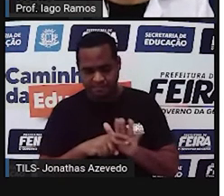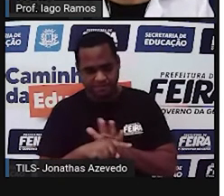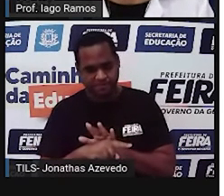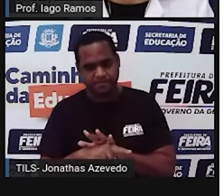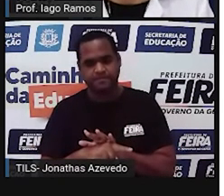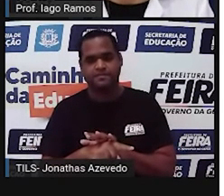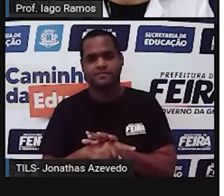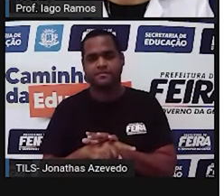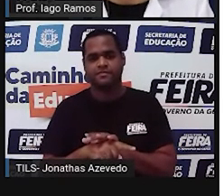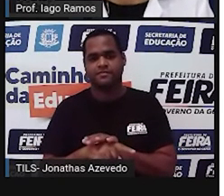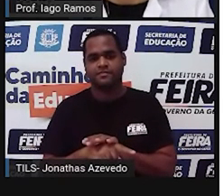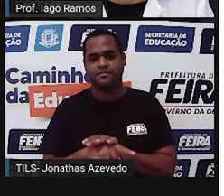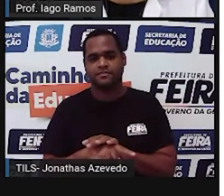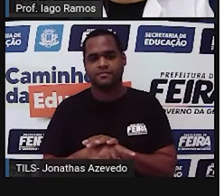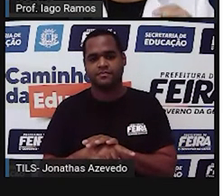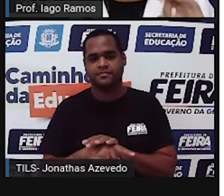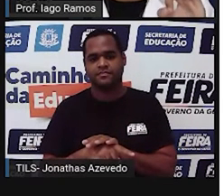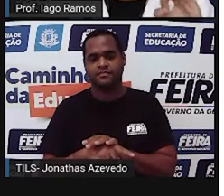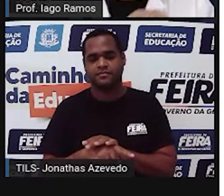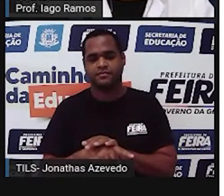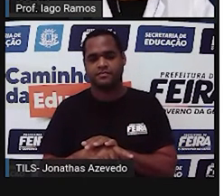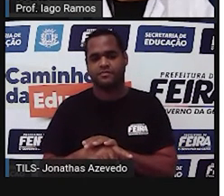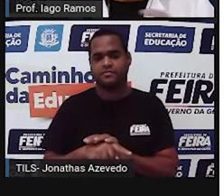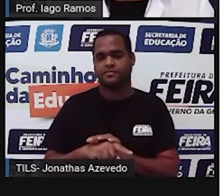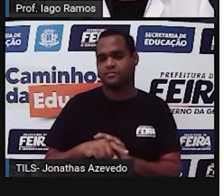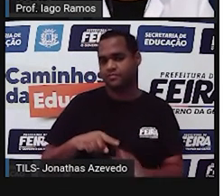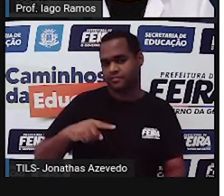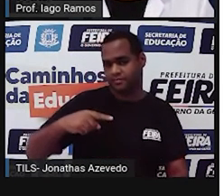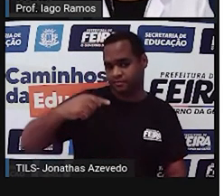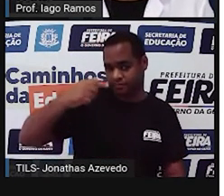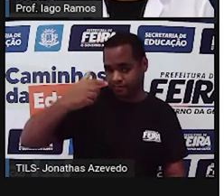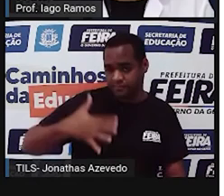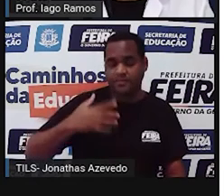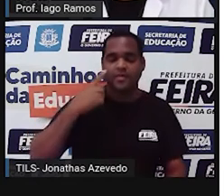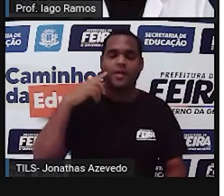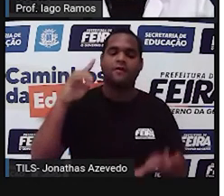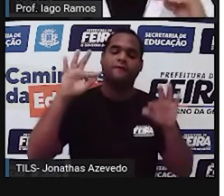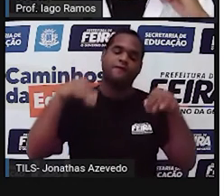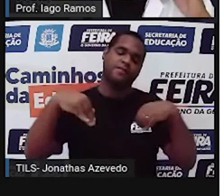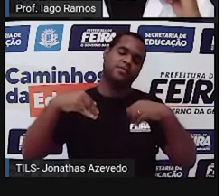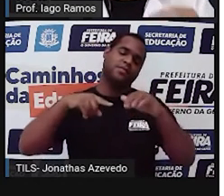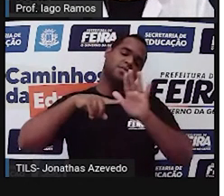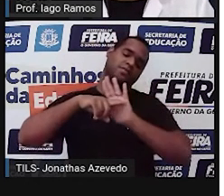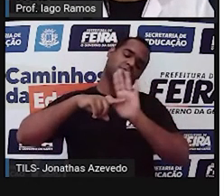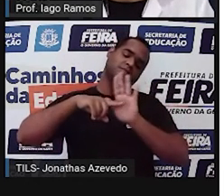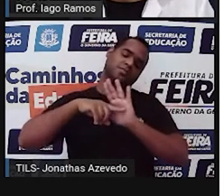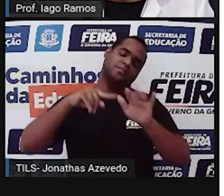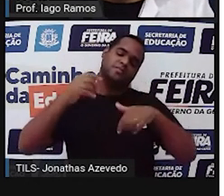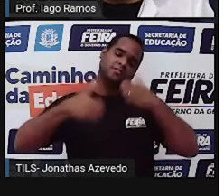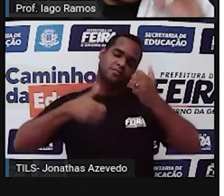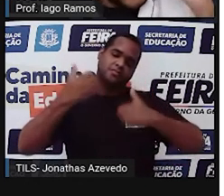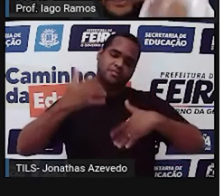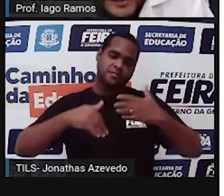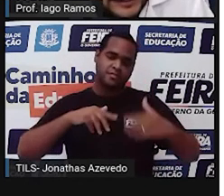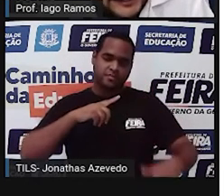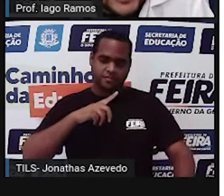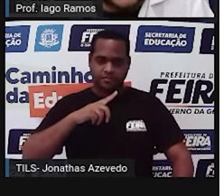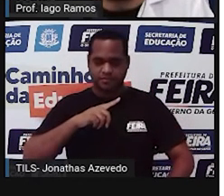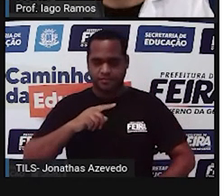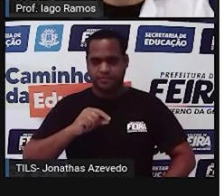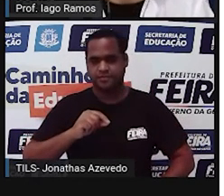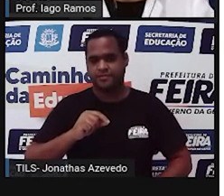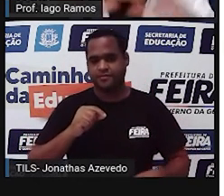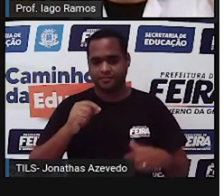pode perceber o seguinte, olha só. Para terminar a nossa investigação, em qualquer triângulo, em qualquer